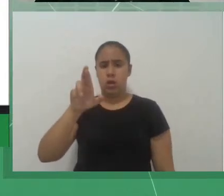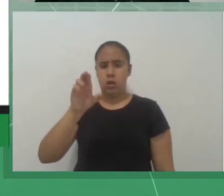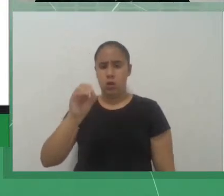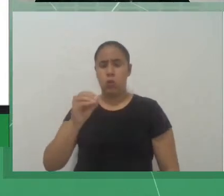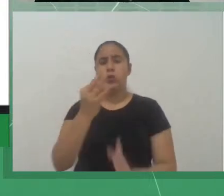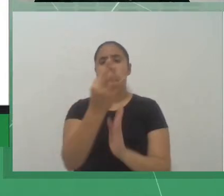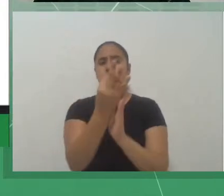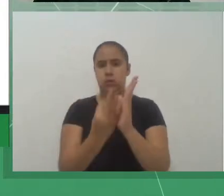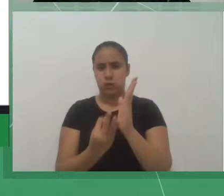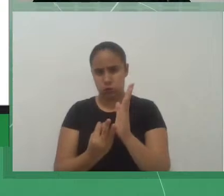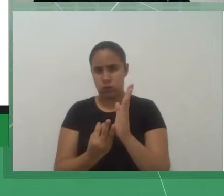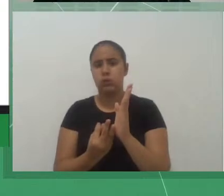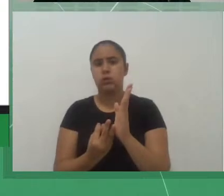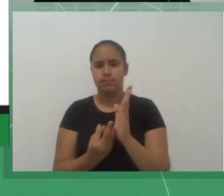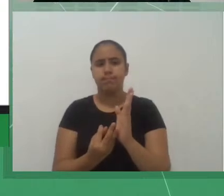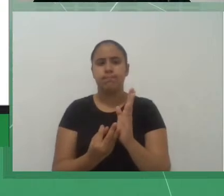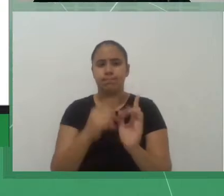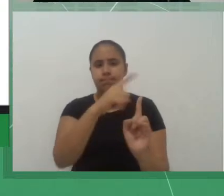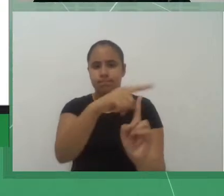Guilá-Sacó também,